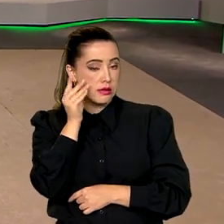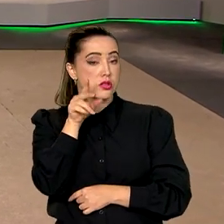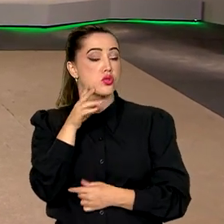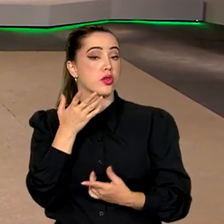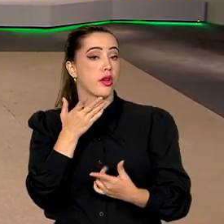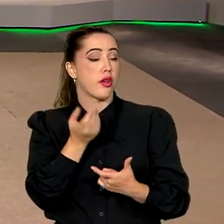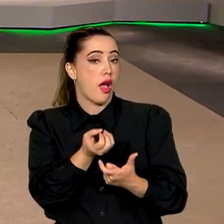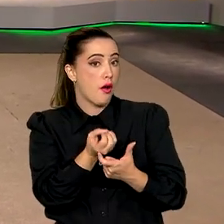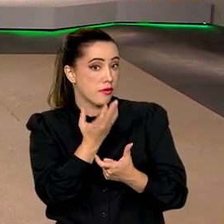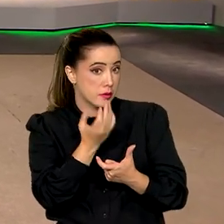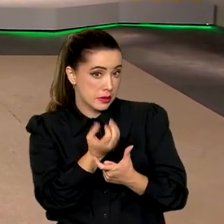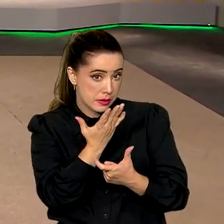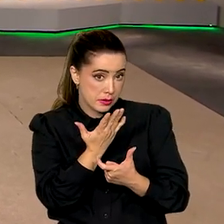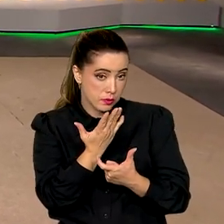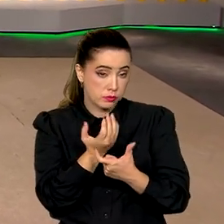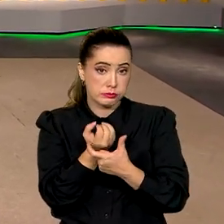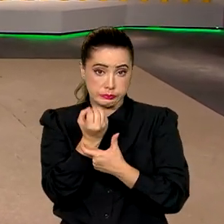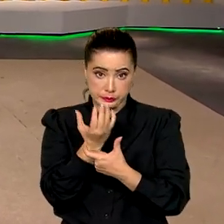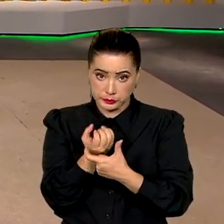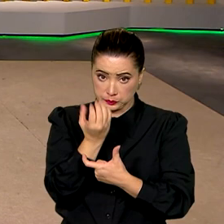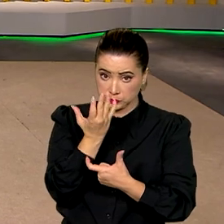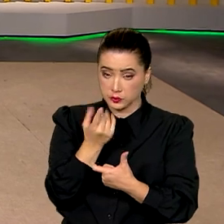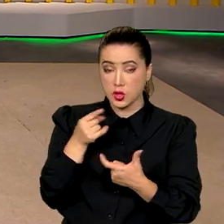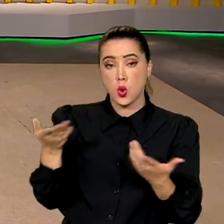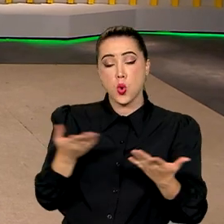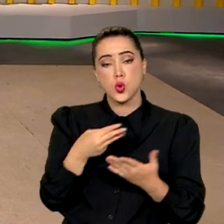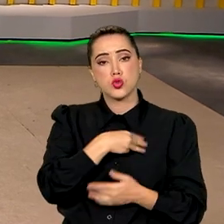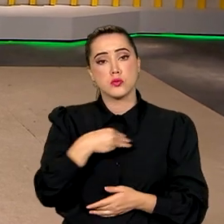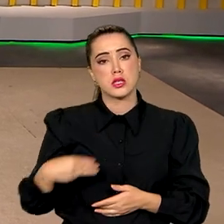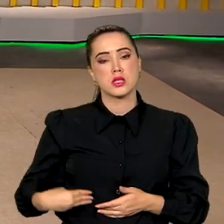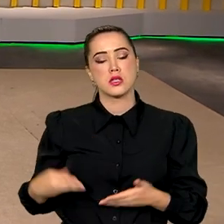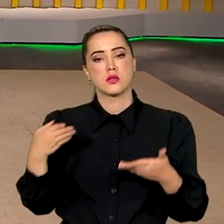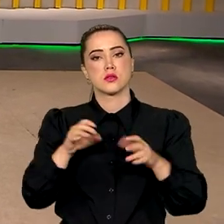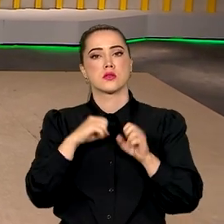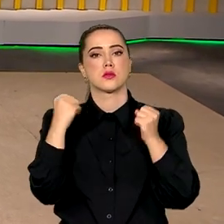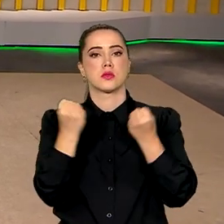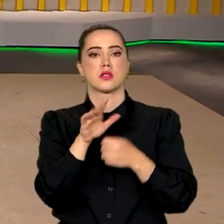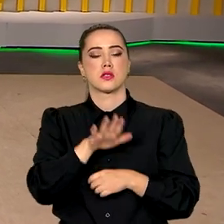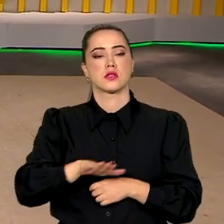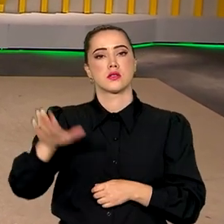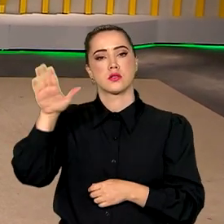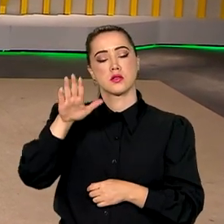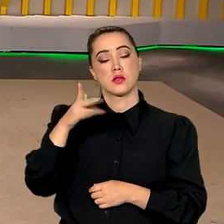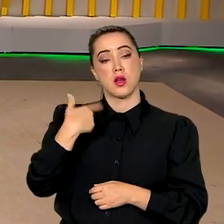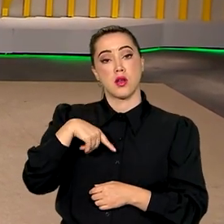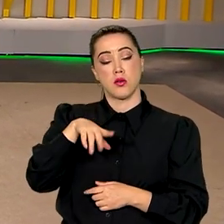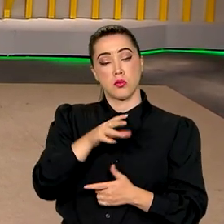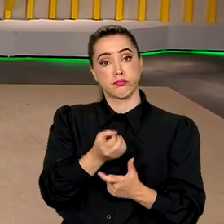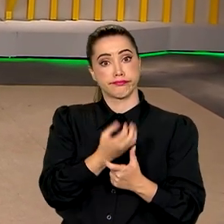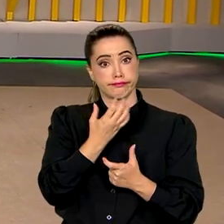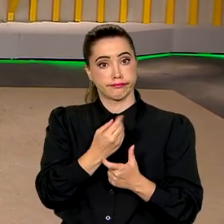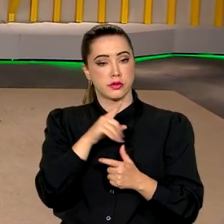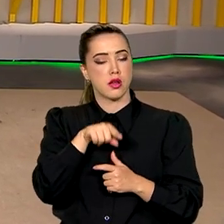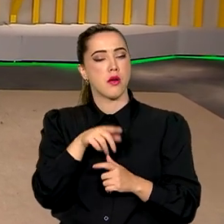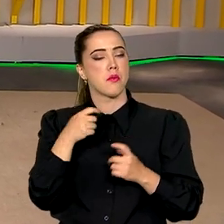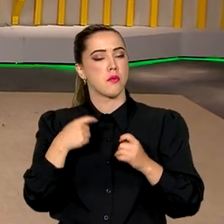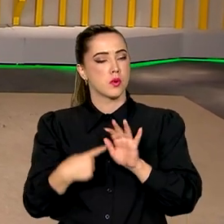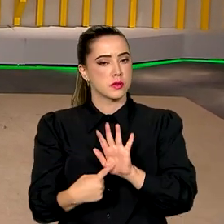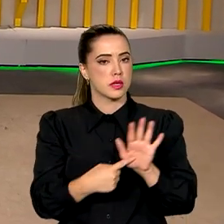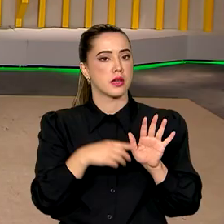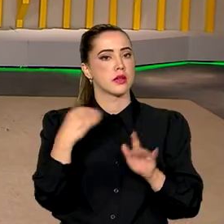alfabetização. É, Roberto, ministros que estiveram hoje no Seminário Nacional pela Alfabetização reforçaram a